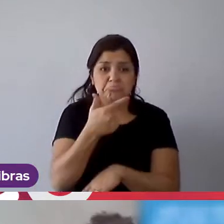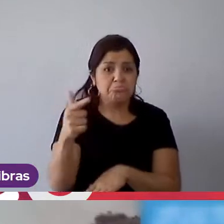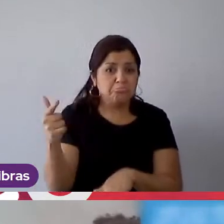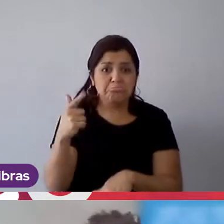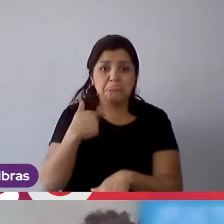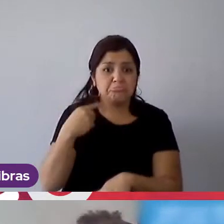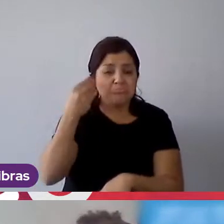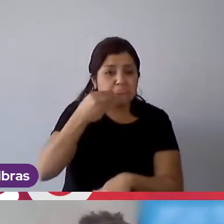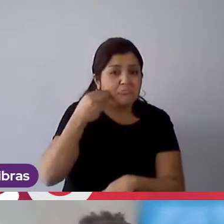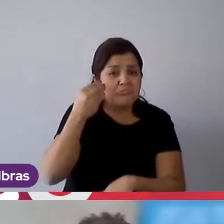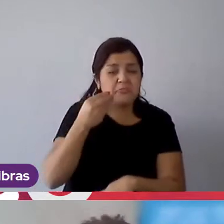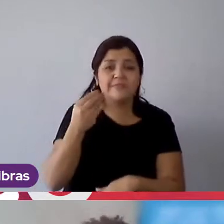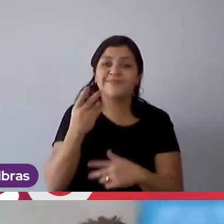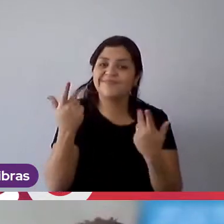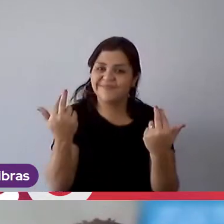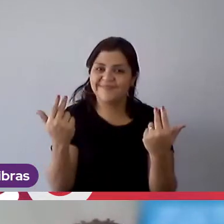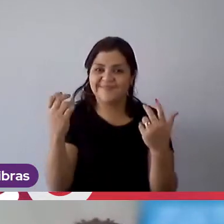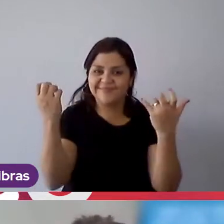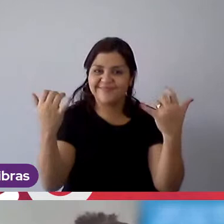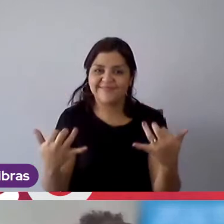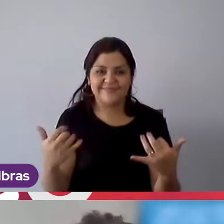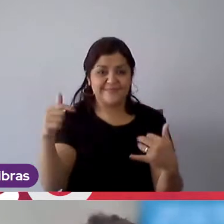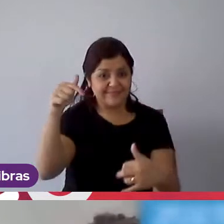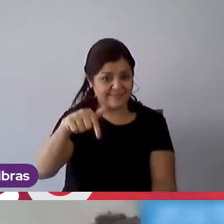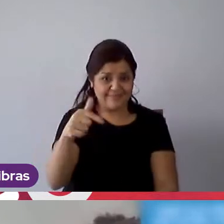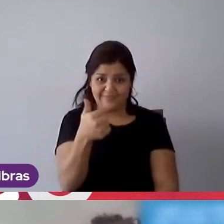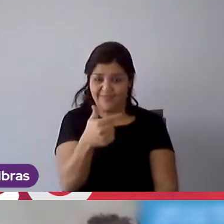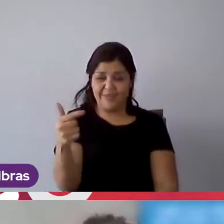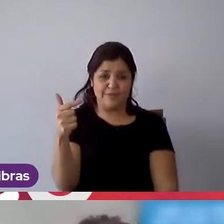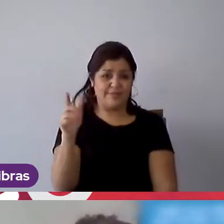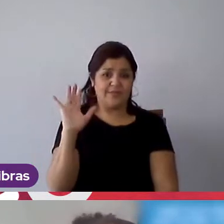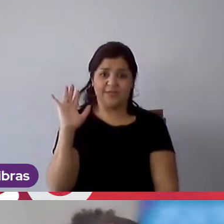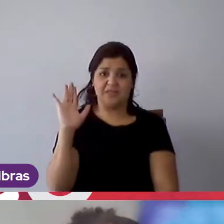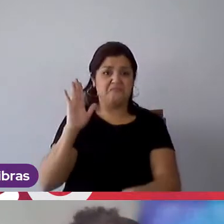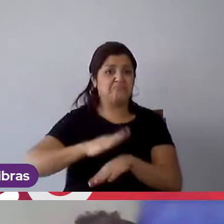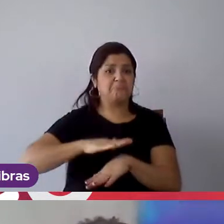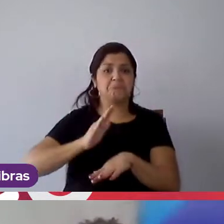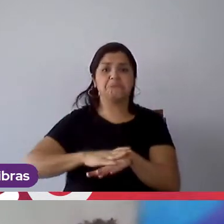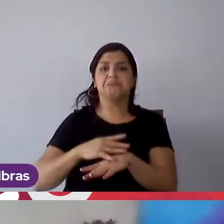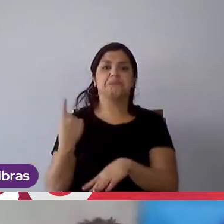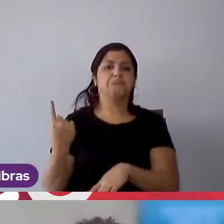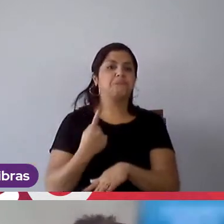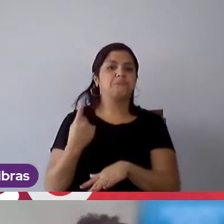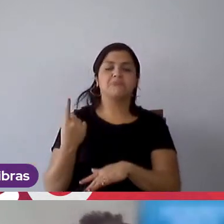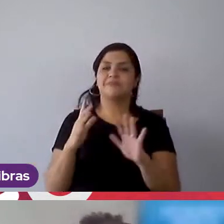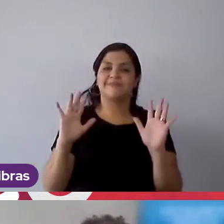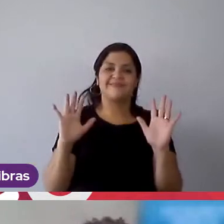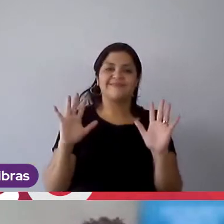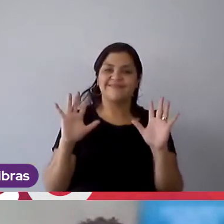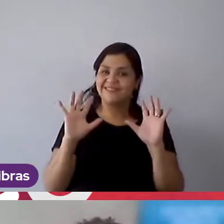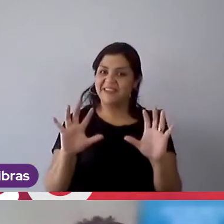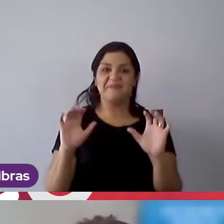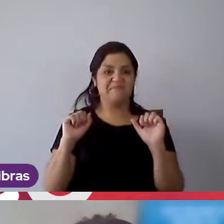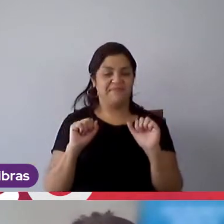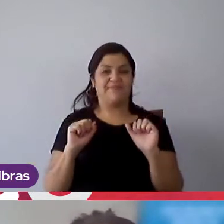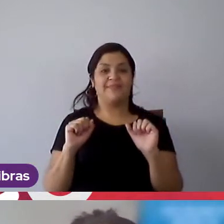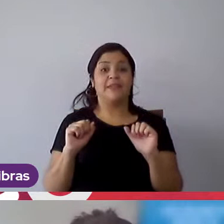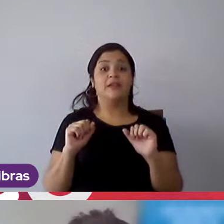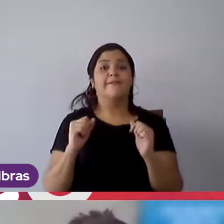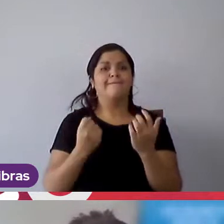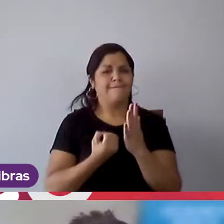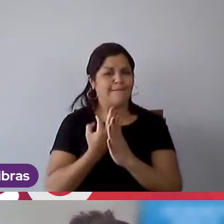outras, mas como você disse, né, aqui não existe, é você por você, várias vezes nesse sentido, né, várias vezes a